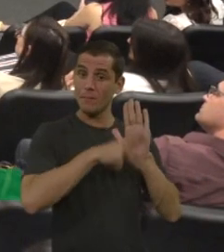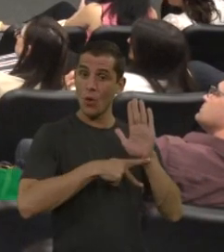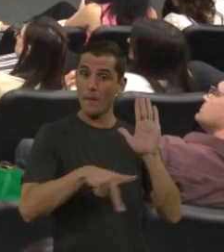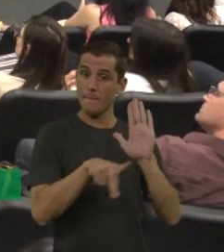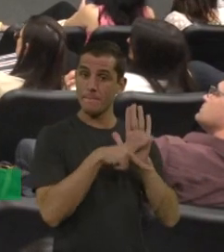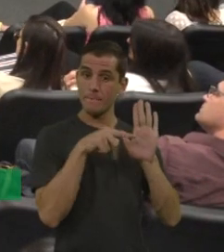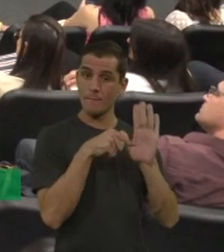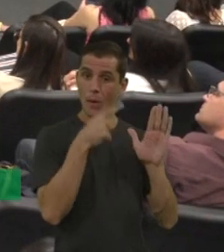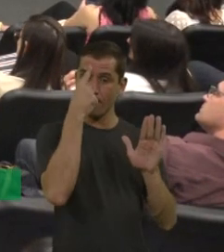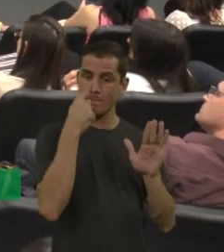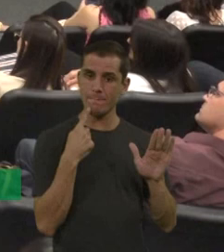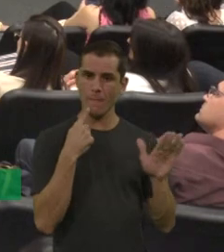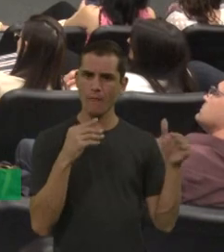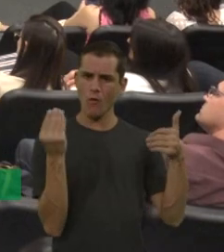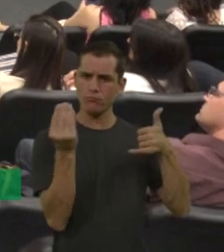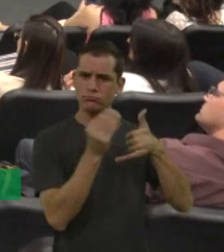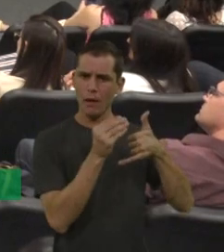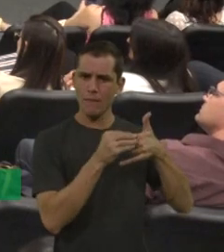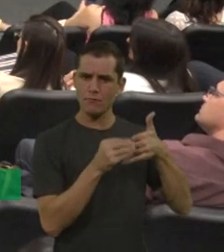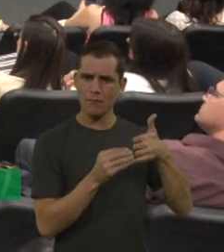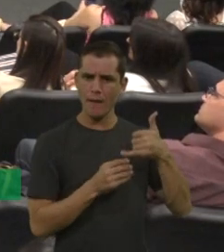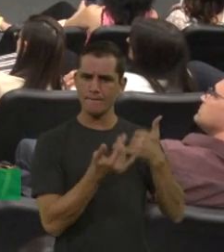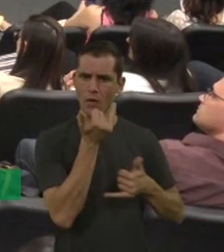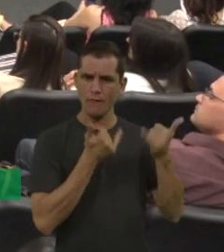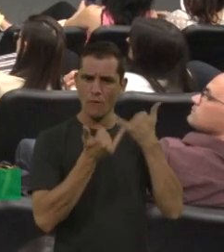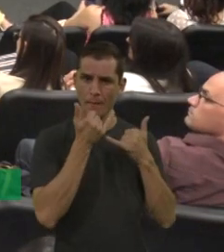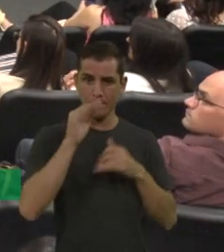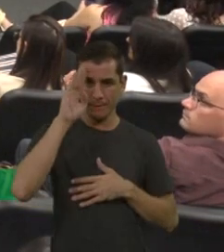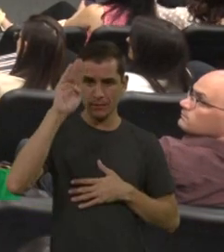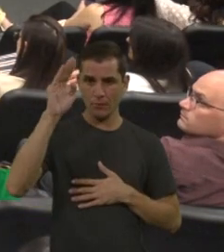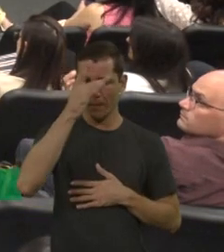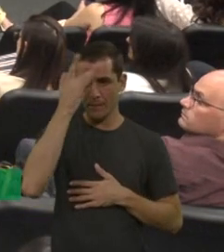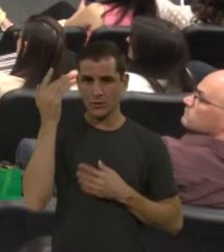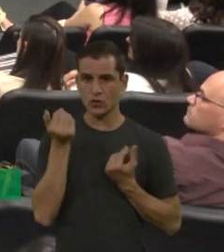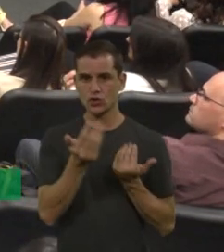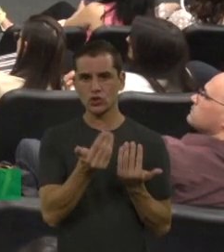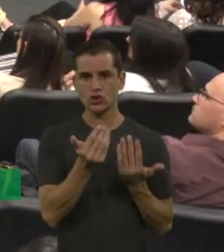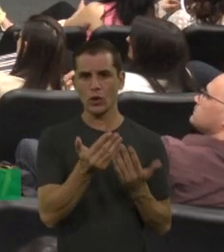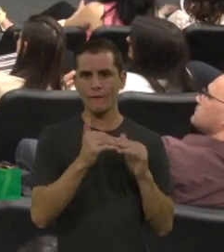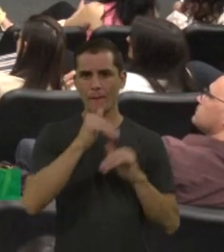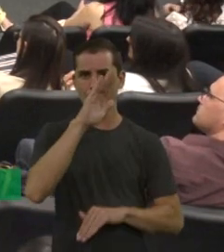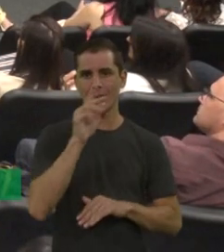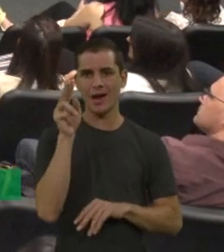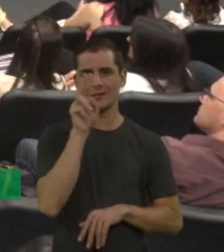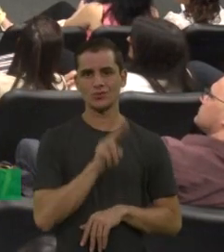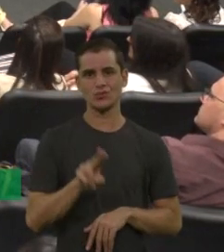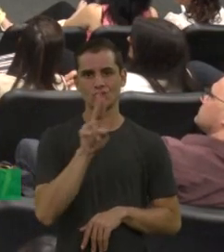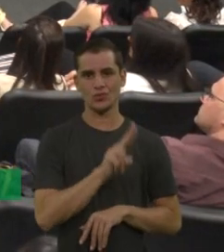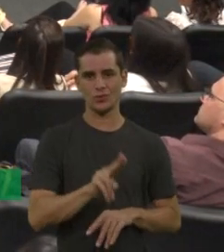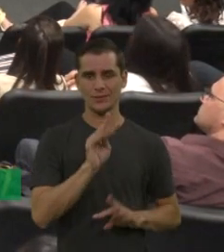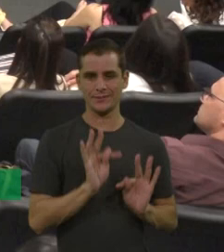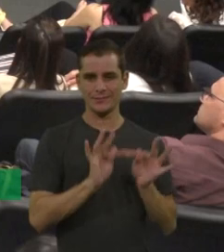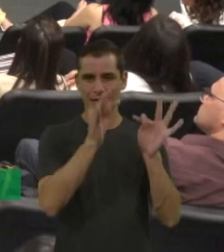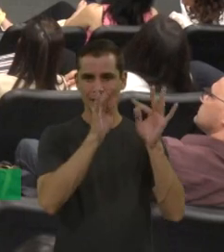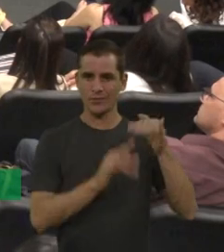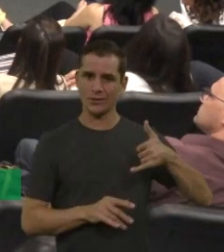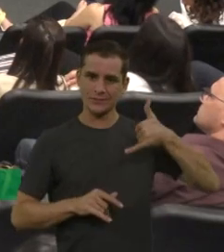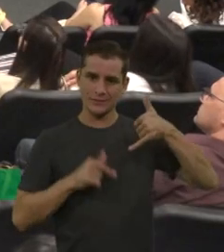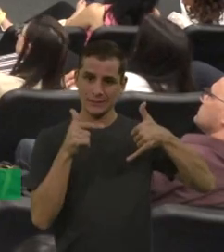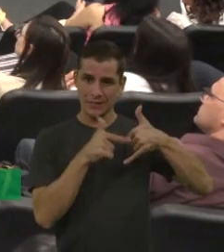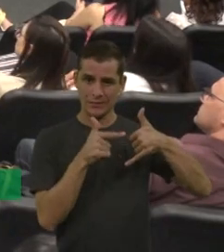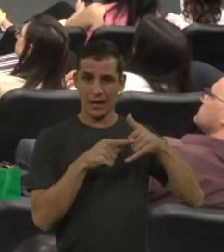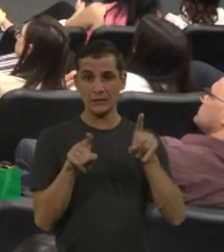também, que alguns aderem, principalmente os mais jovens que têm mais manejo com o celular também. O